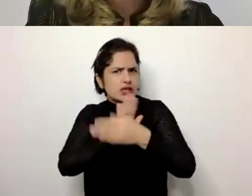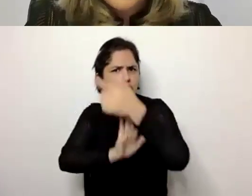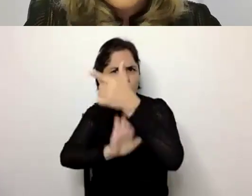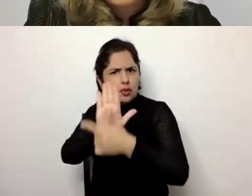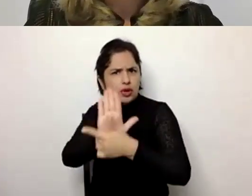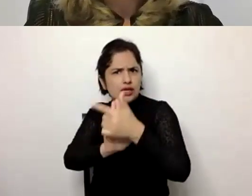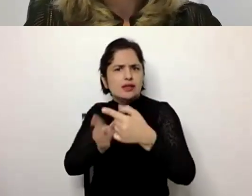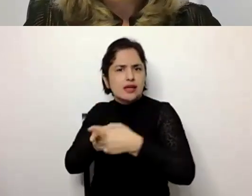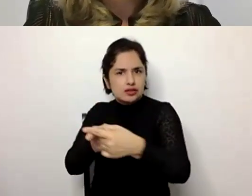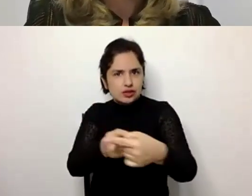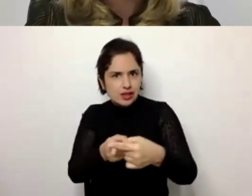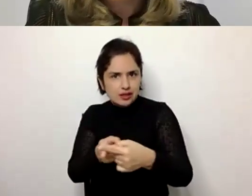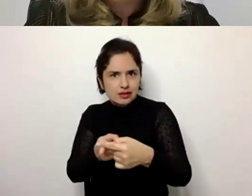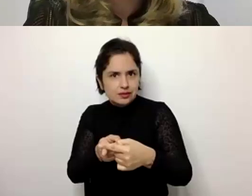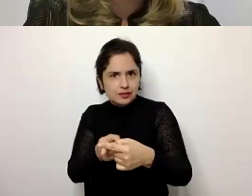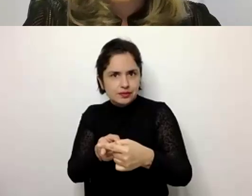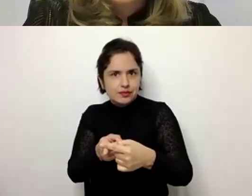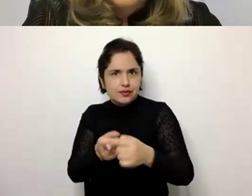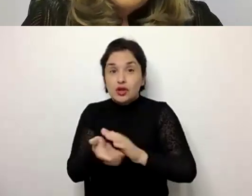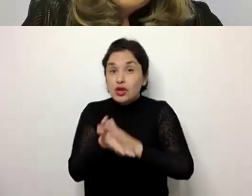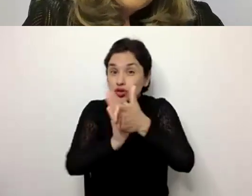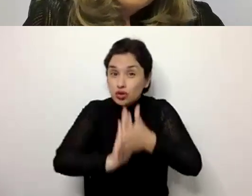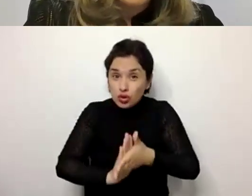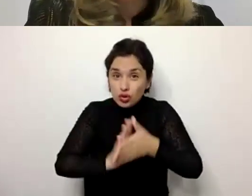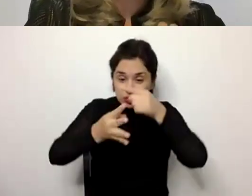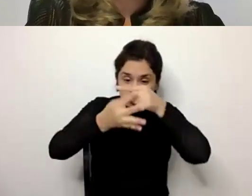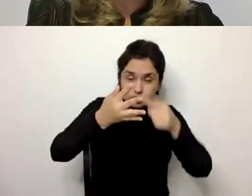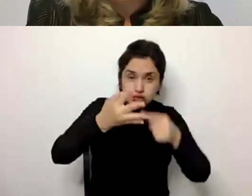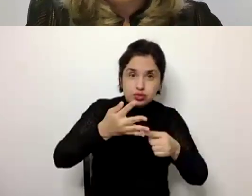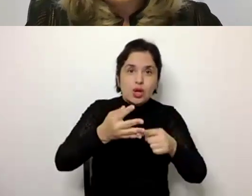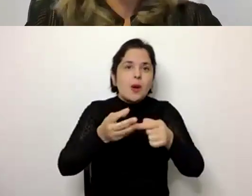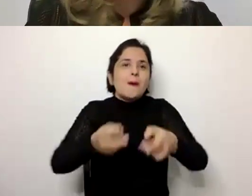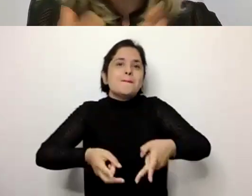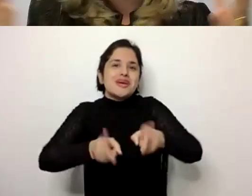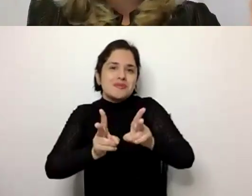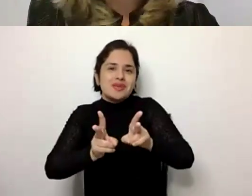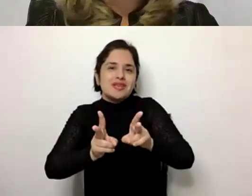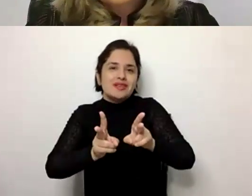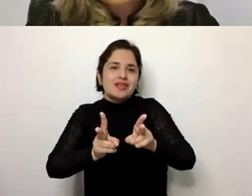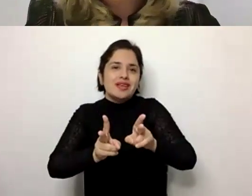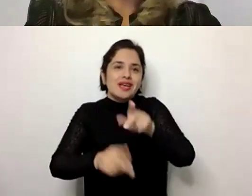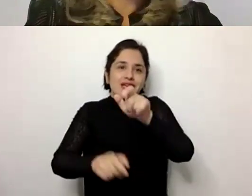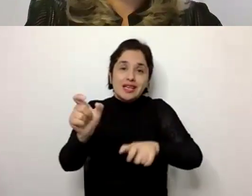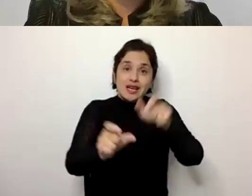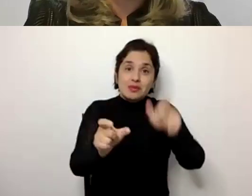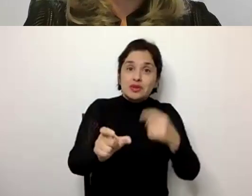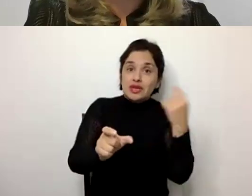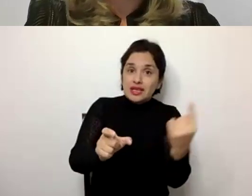sociais. Então, tudo isso vem possibilitando que a população, no geral,